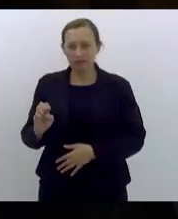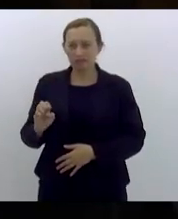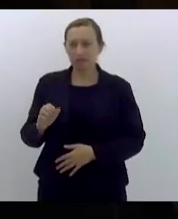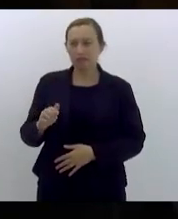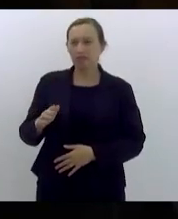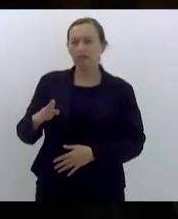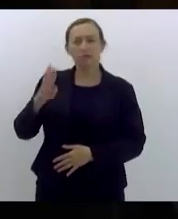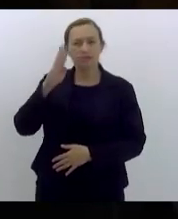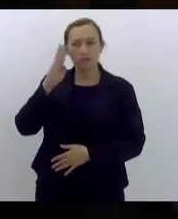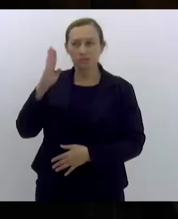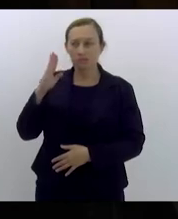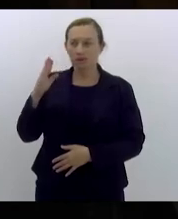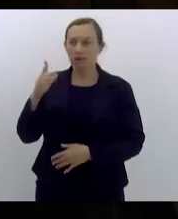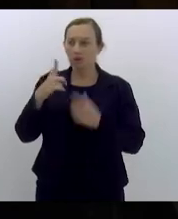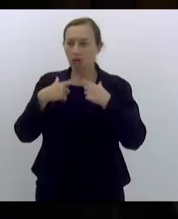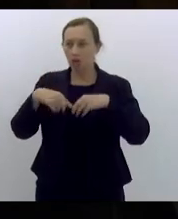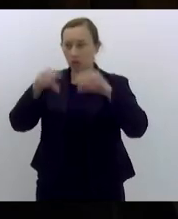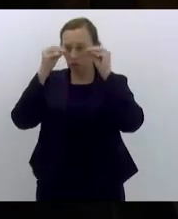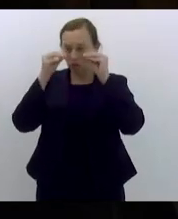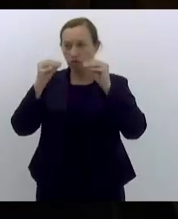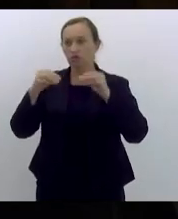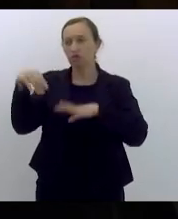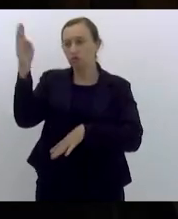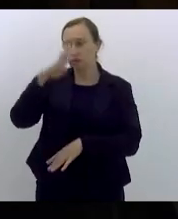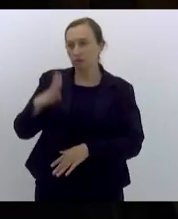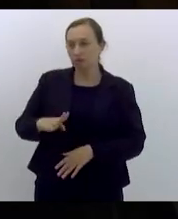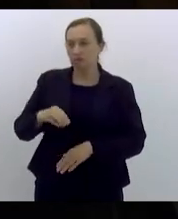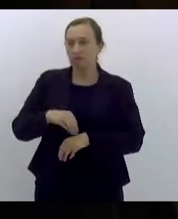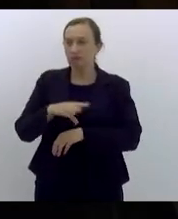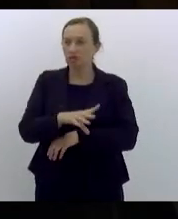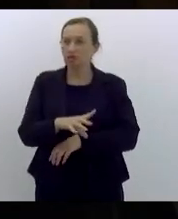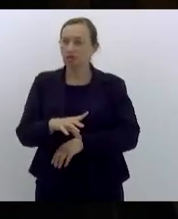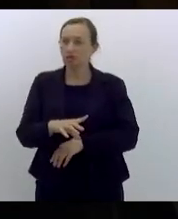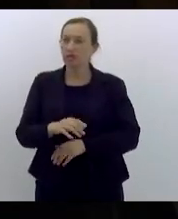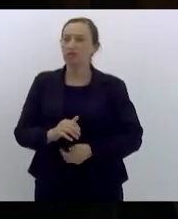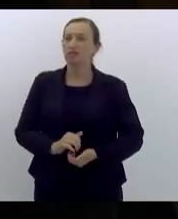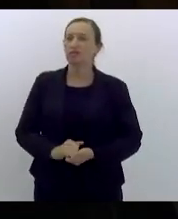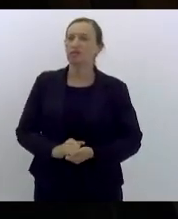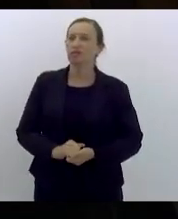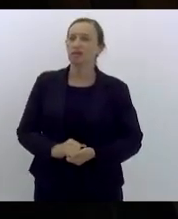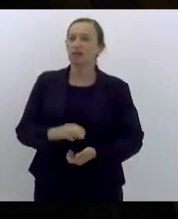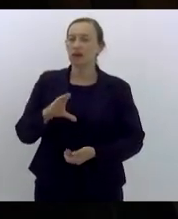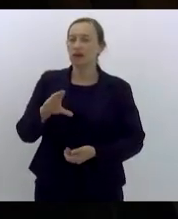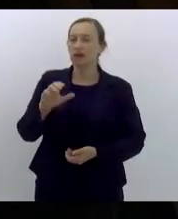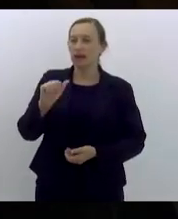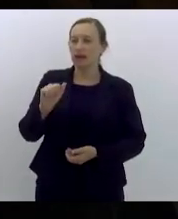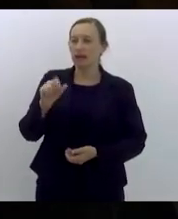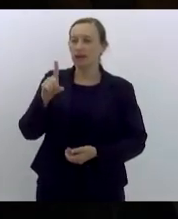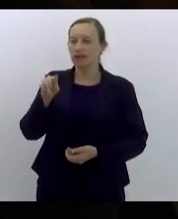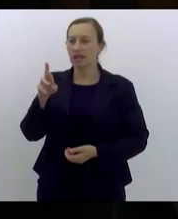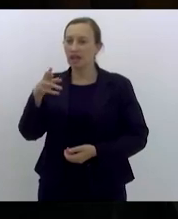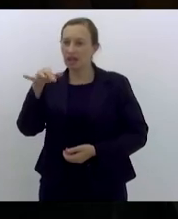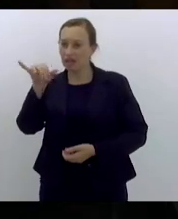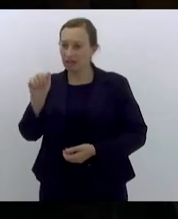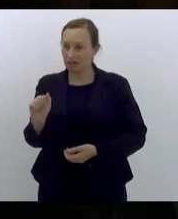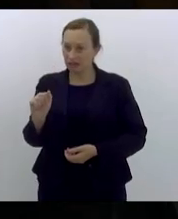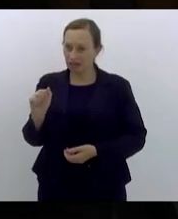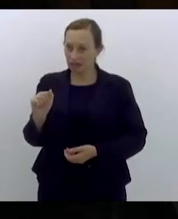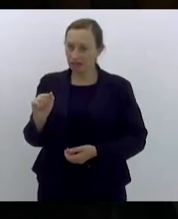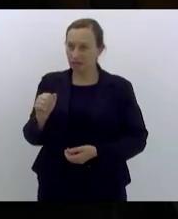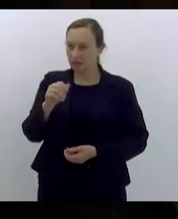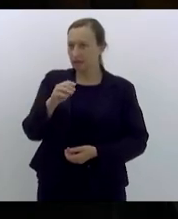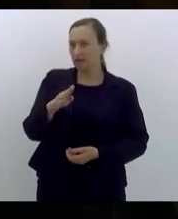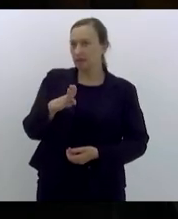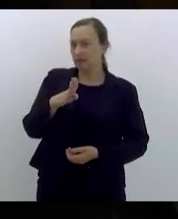que hoje foi indicado para ocupar a cadeira da Academia